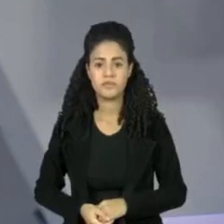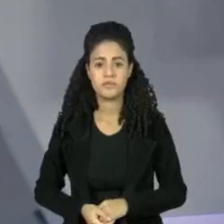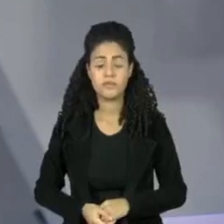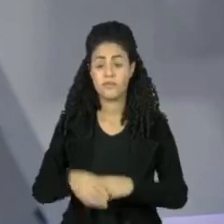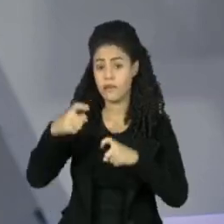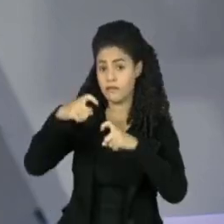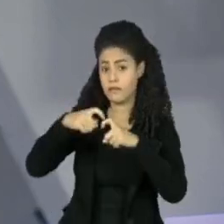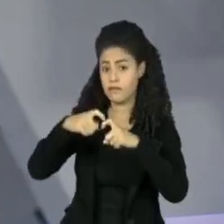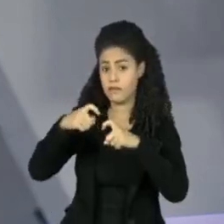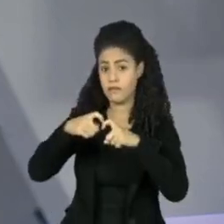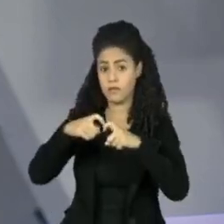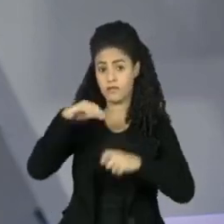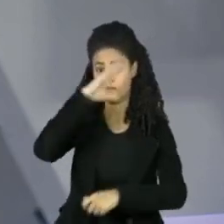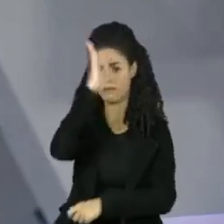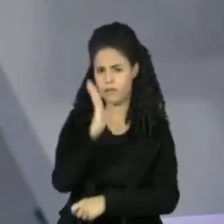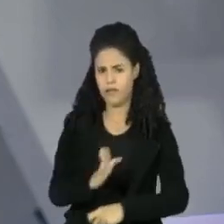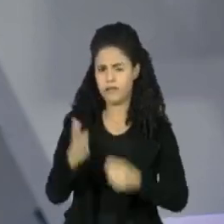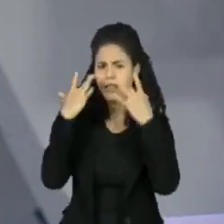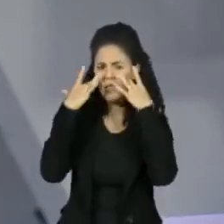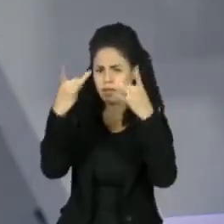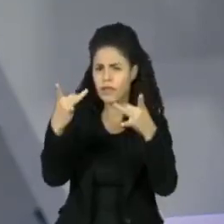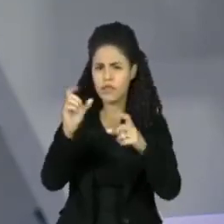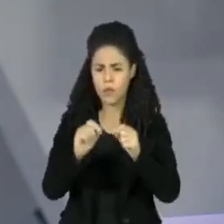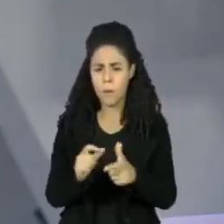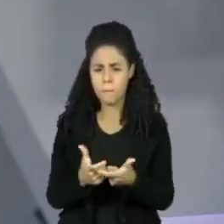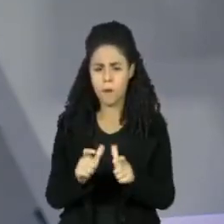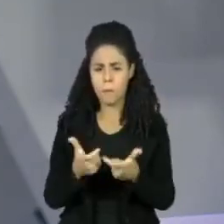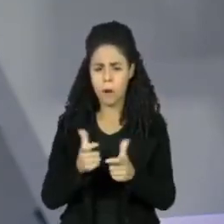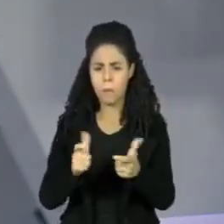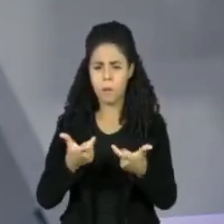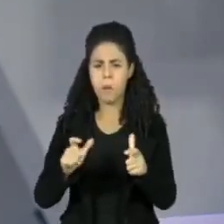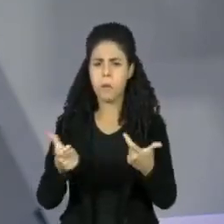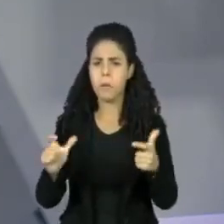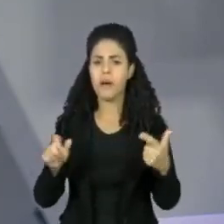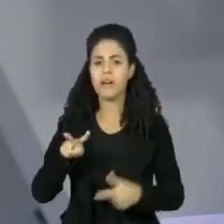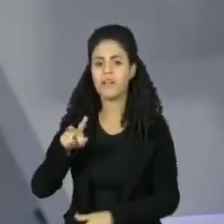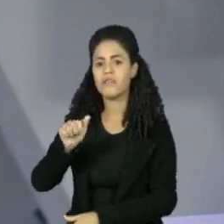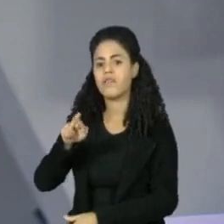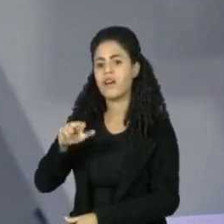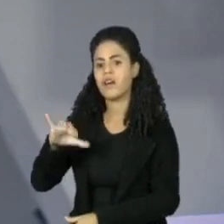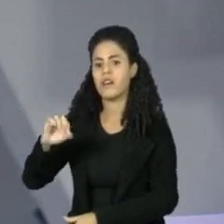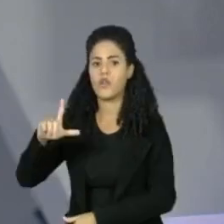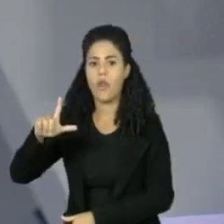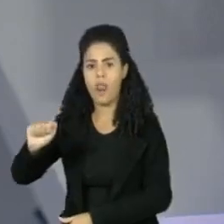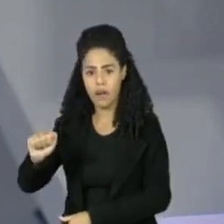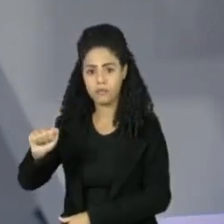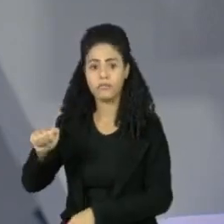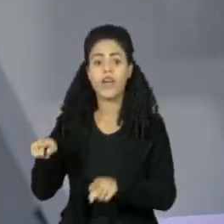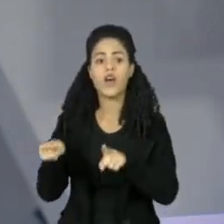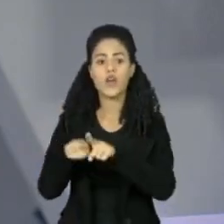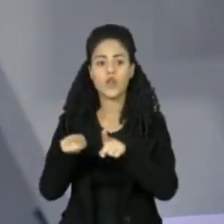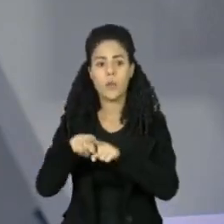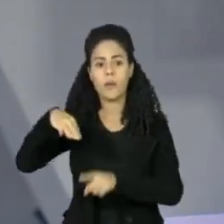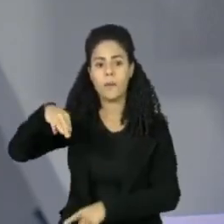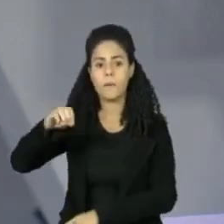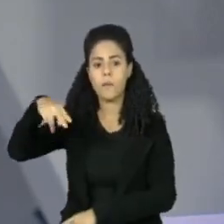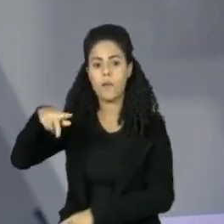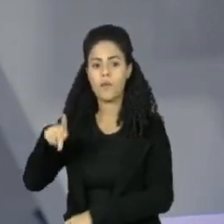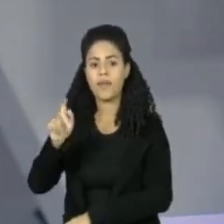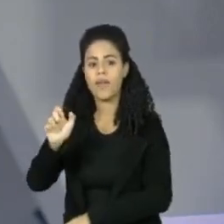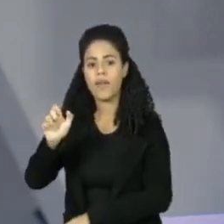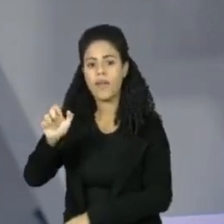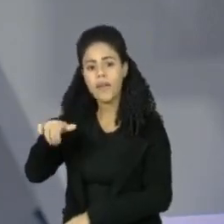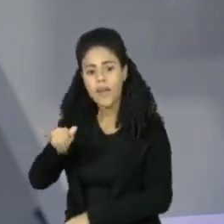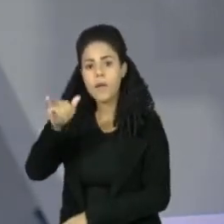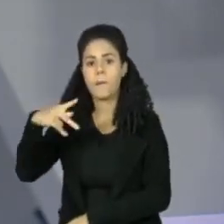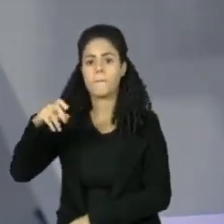Médicos brasileiros alertam sobre o aumento do número de casos da chamada monkeypox. A doença, que é endêmica na África,